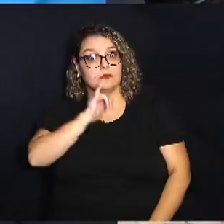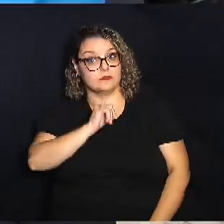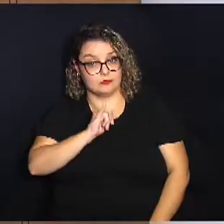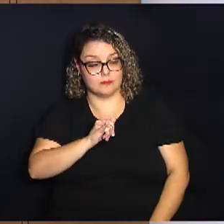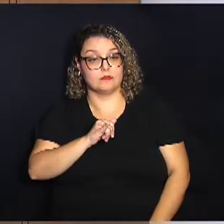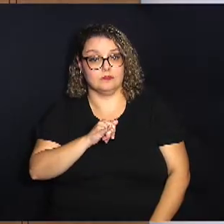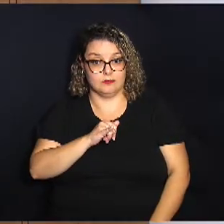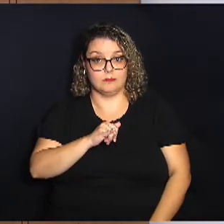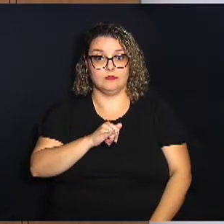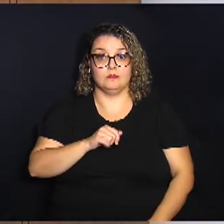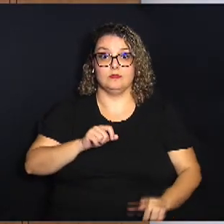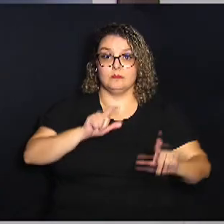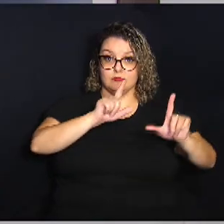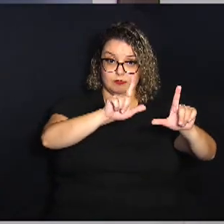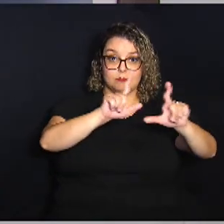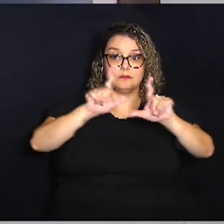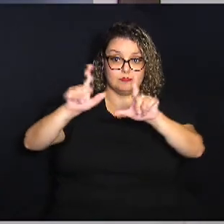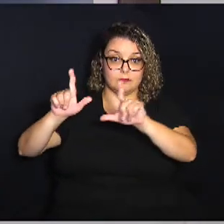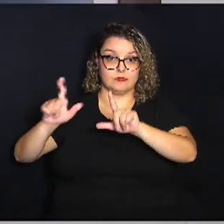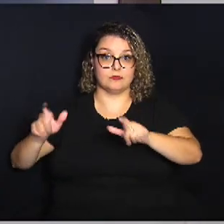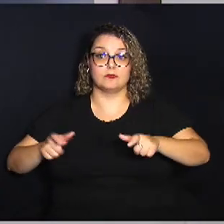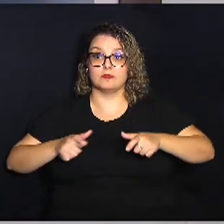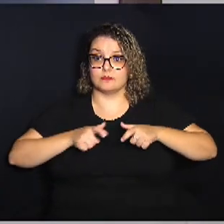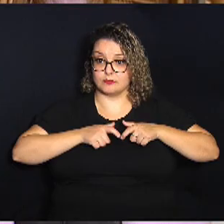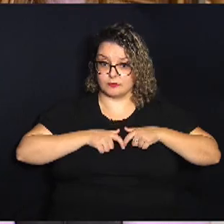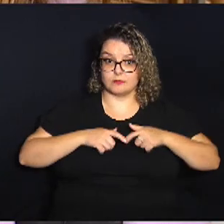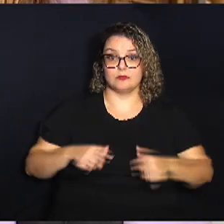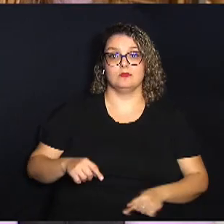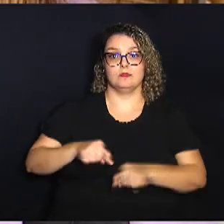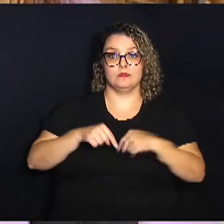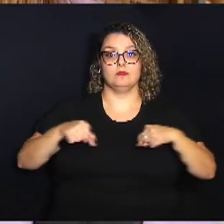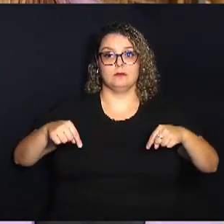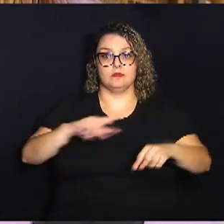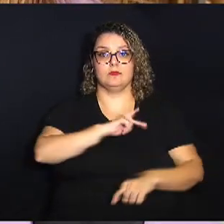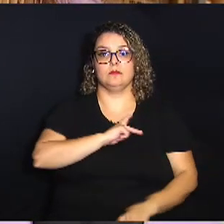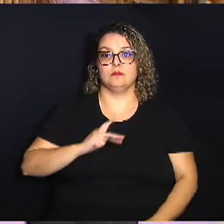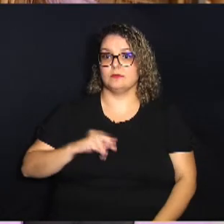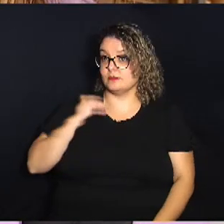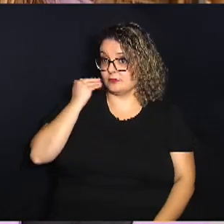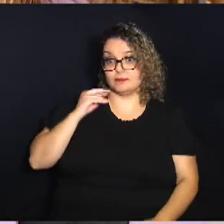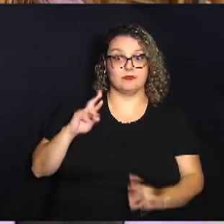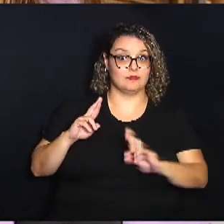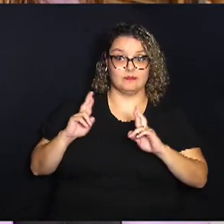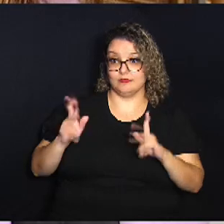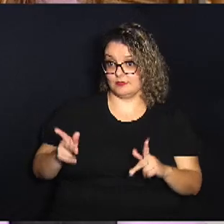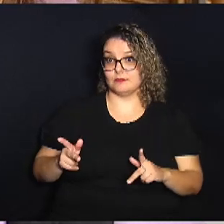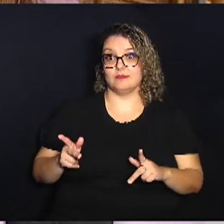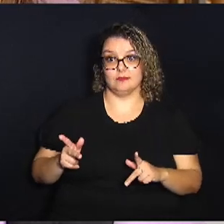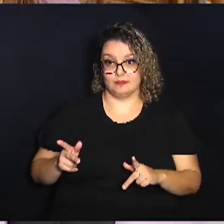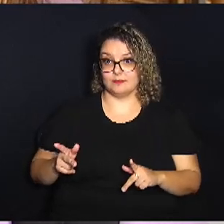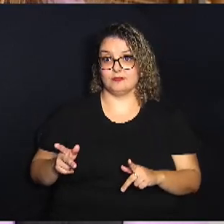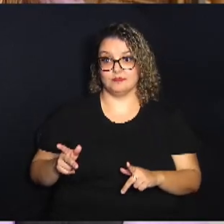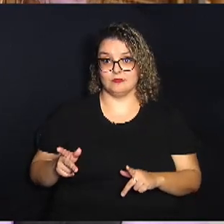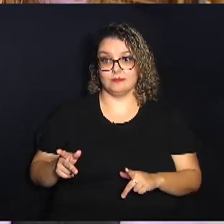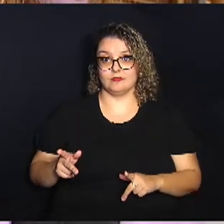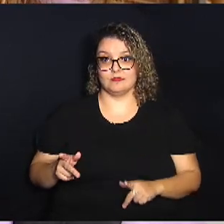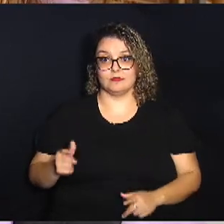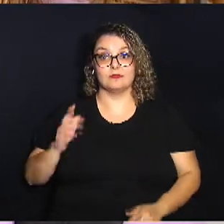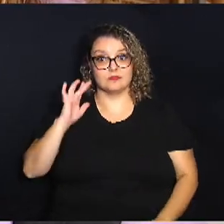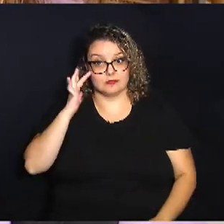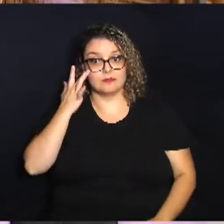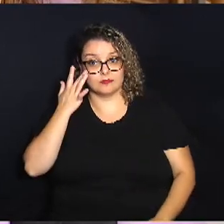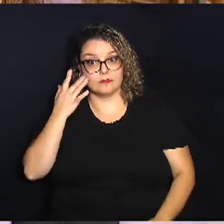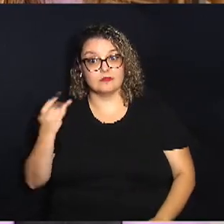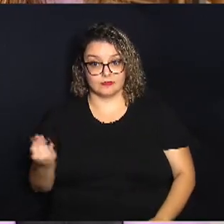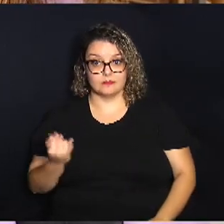através de quadros e medalhas da sala da presidência É uma experiência totalmente diferente e eu acho isso bastante